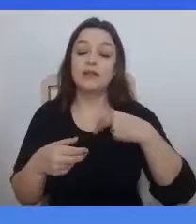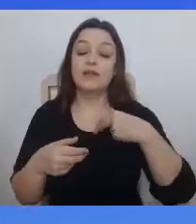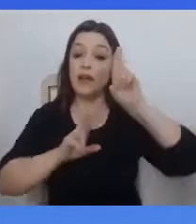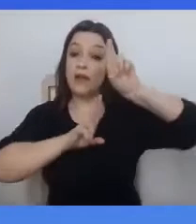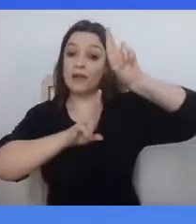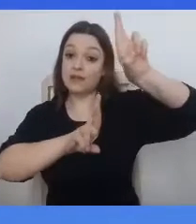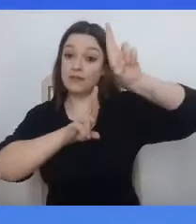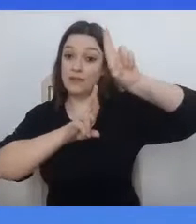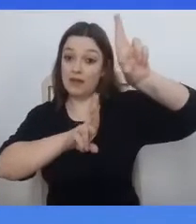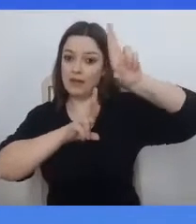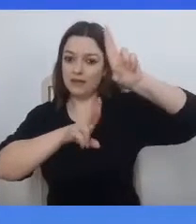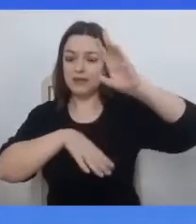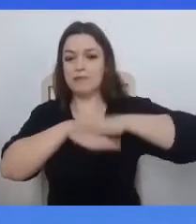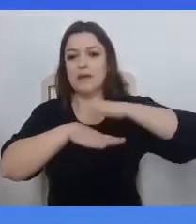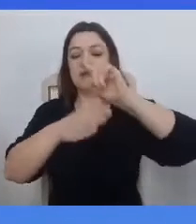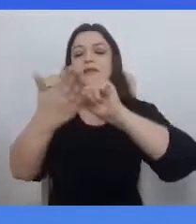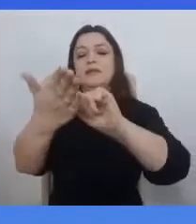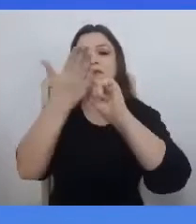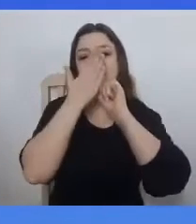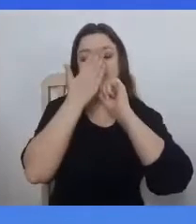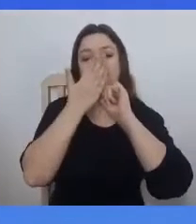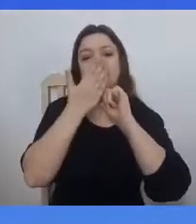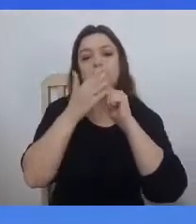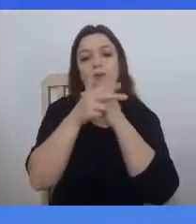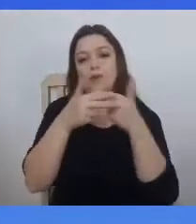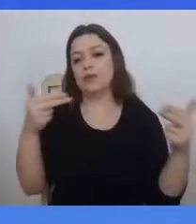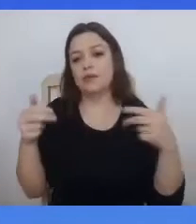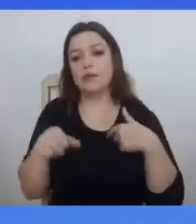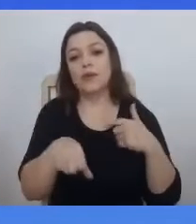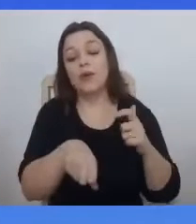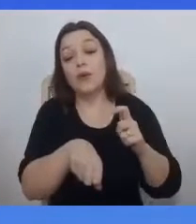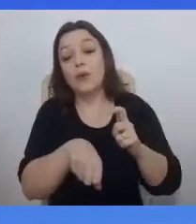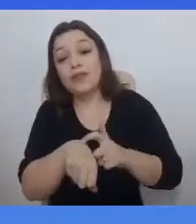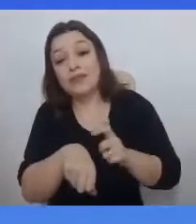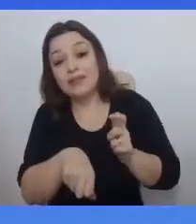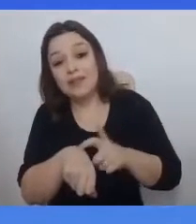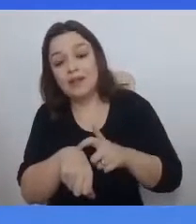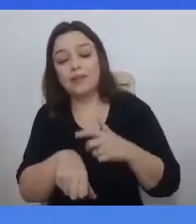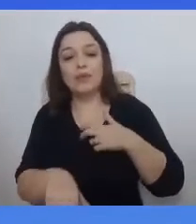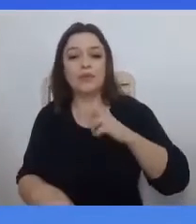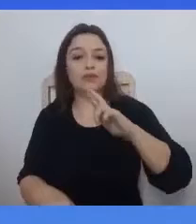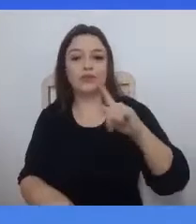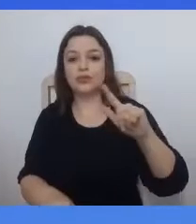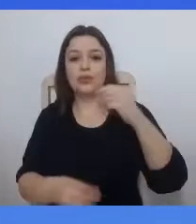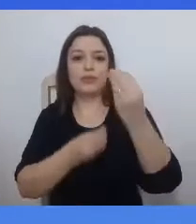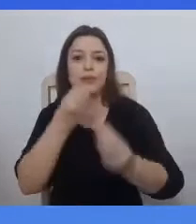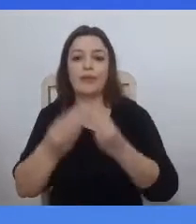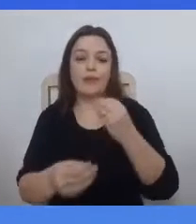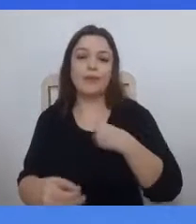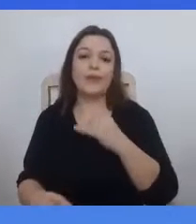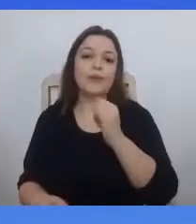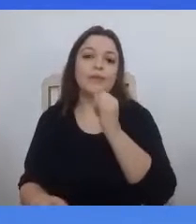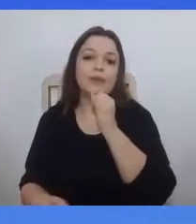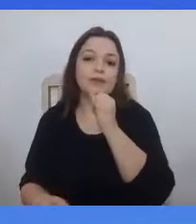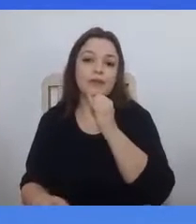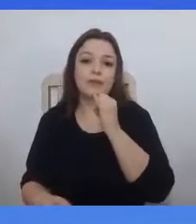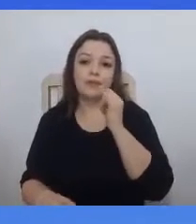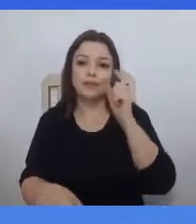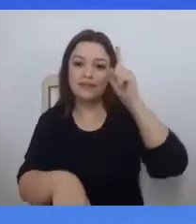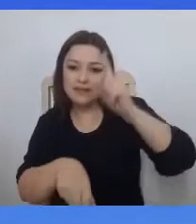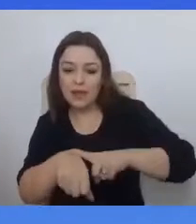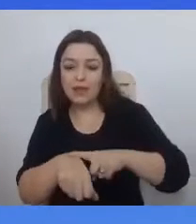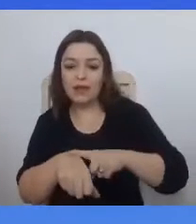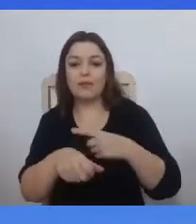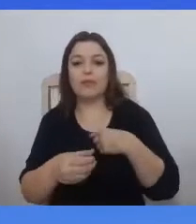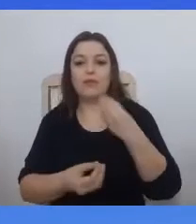tempo tem várias dimensões. O tempo não é só do fato, não é só do instante. O tempo também é do tempo médio das